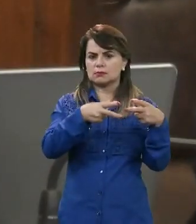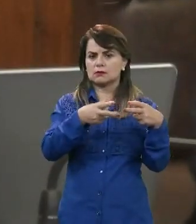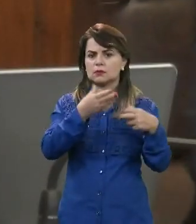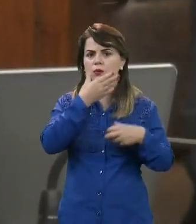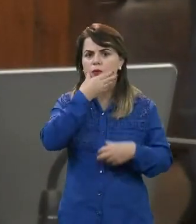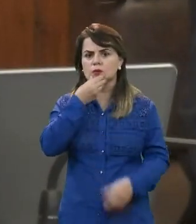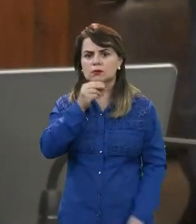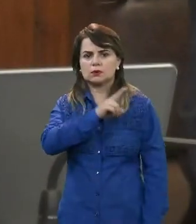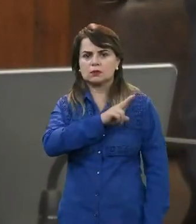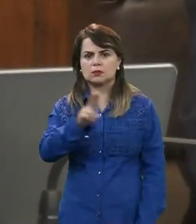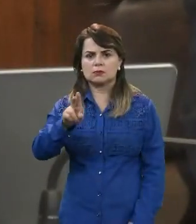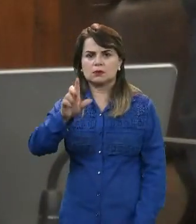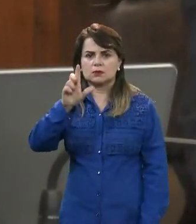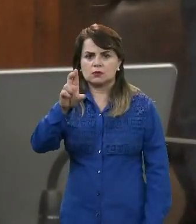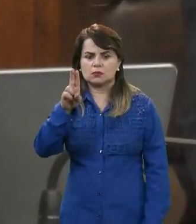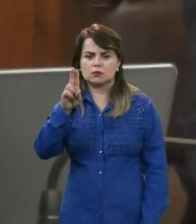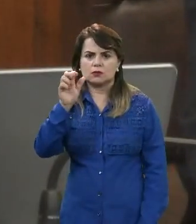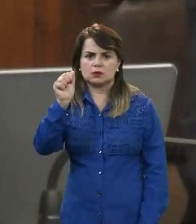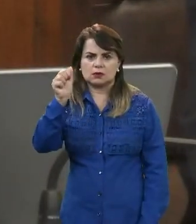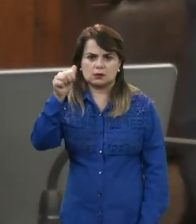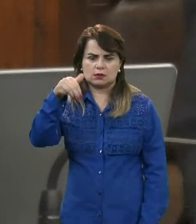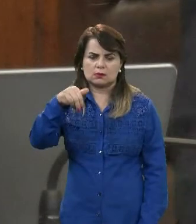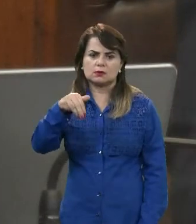Ramos. Tem a palavra, presidente.